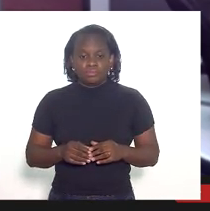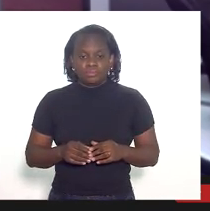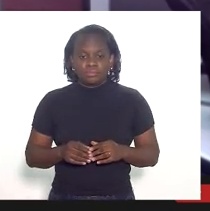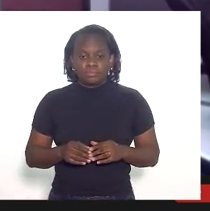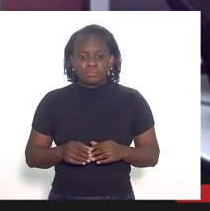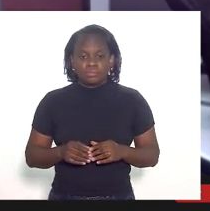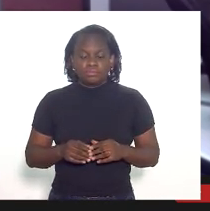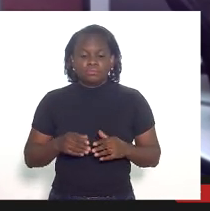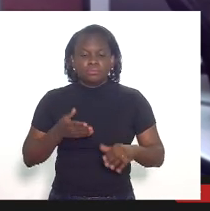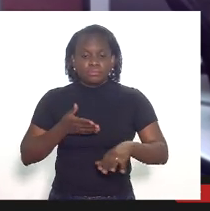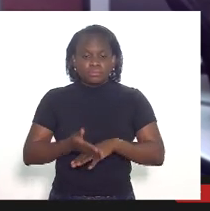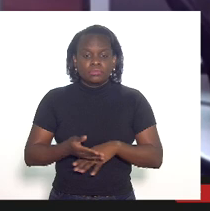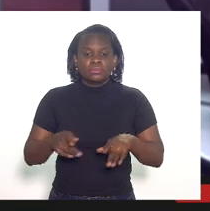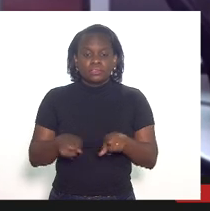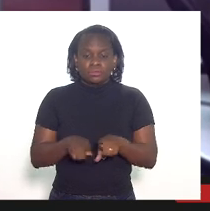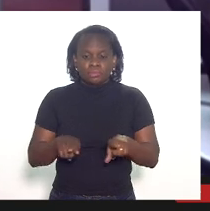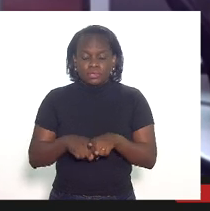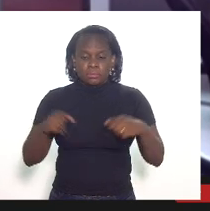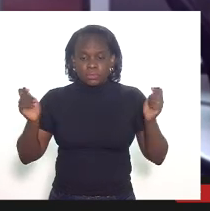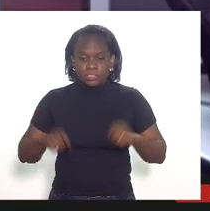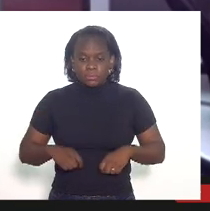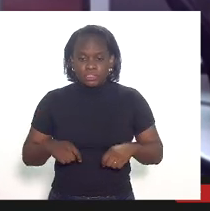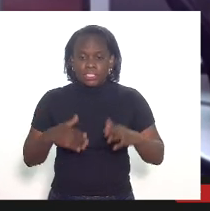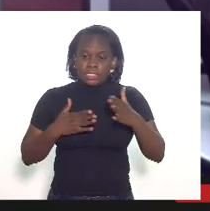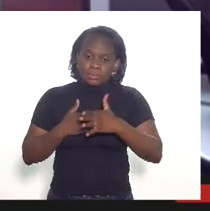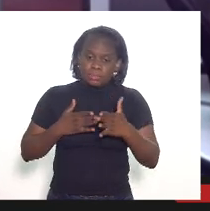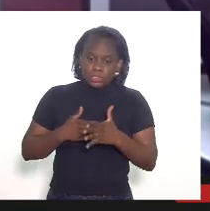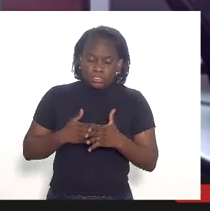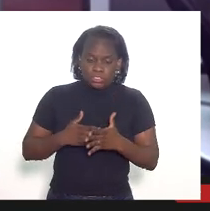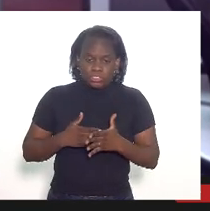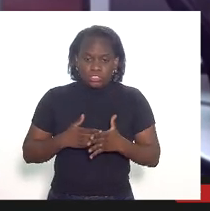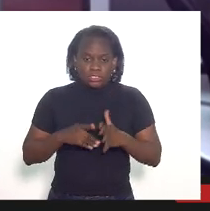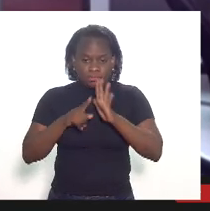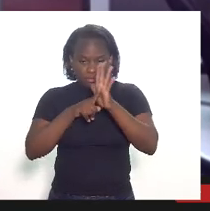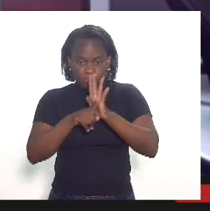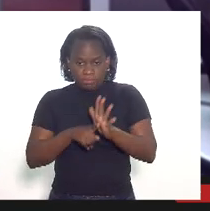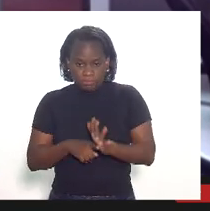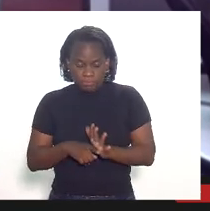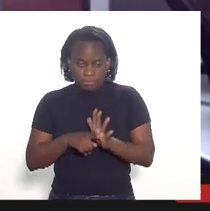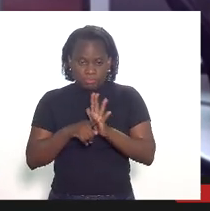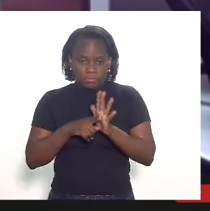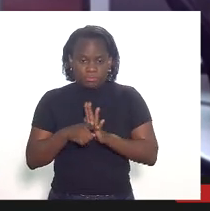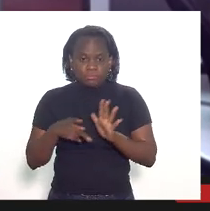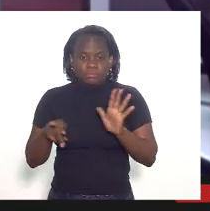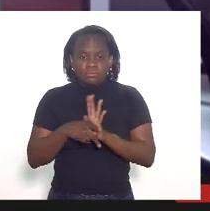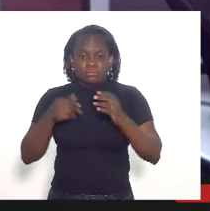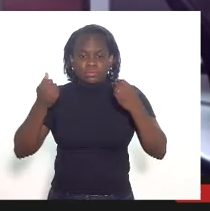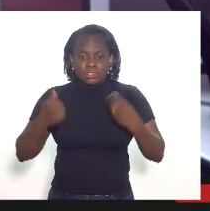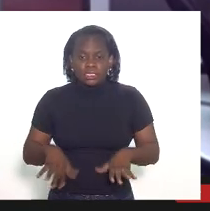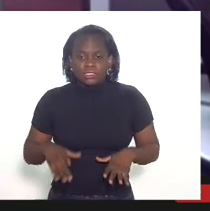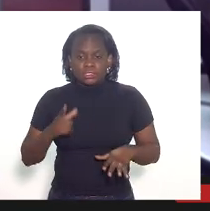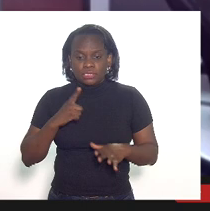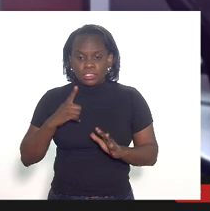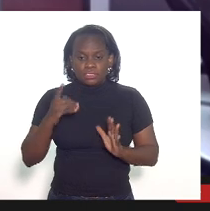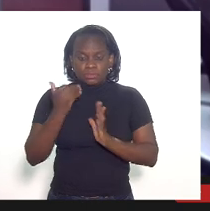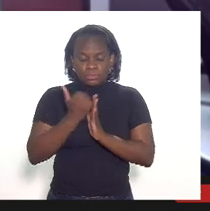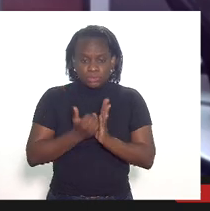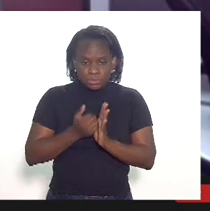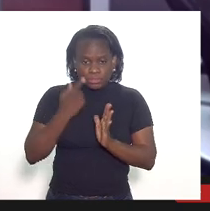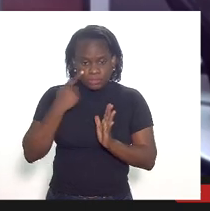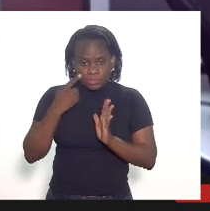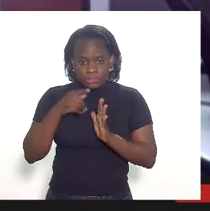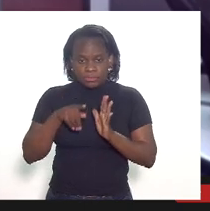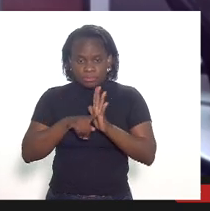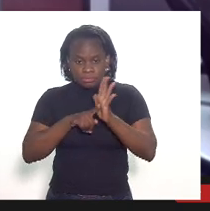na questão das possibilidades e limites da fiscalização dos gastos dedutíveis na apuração da